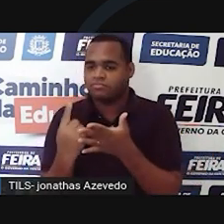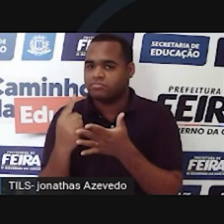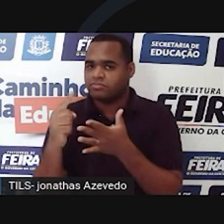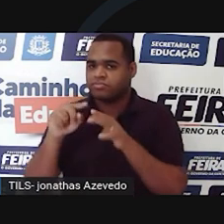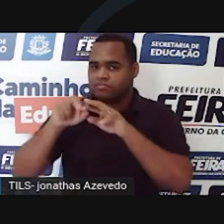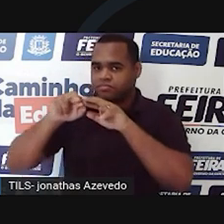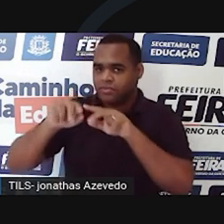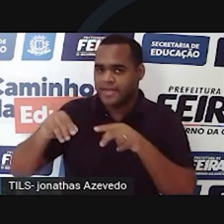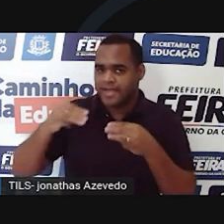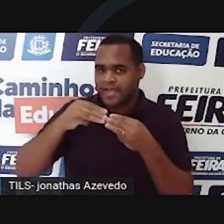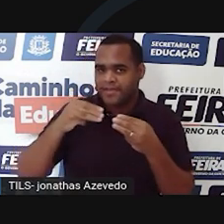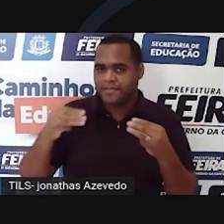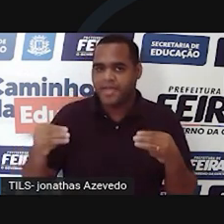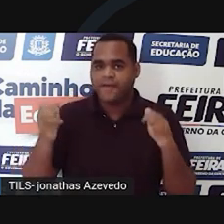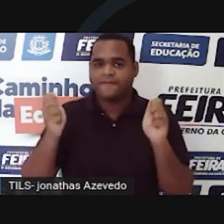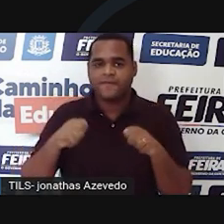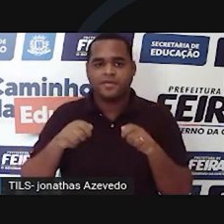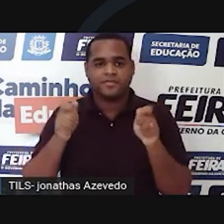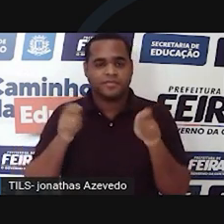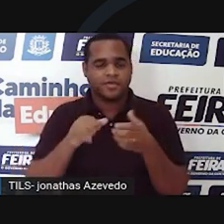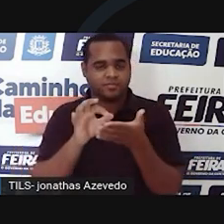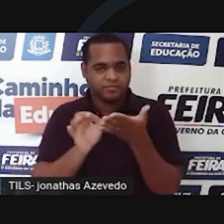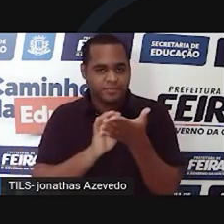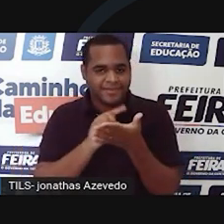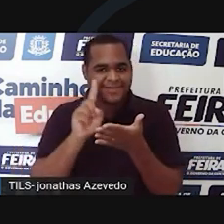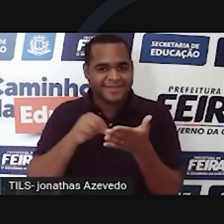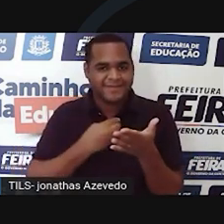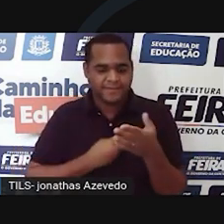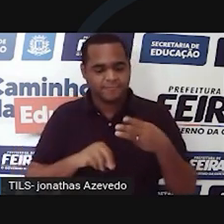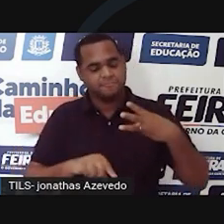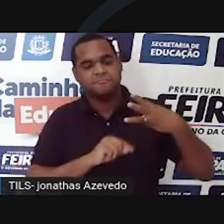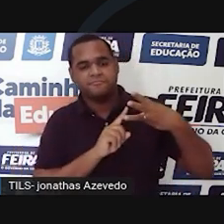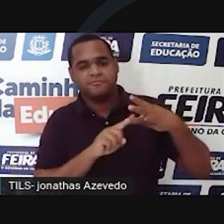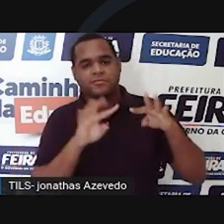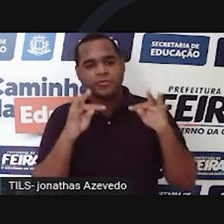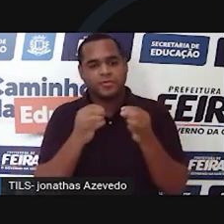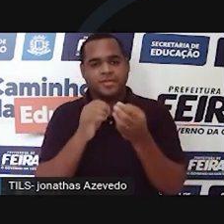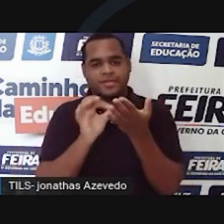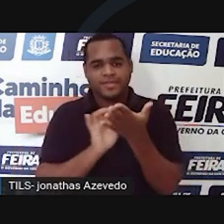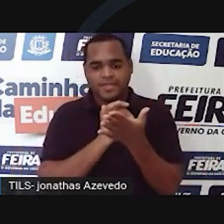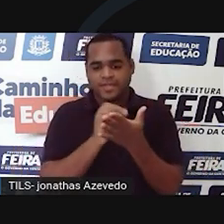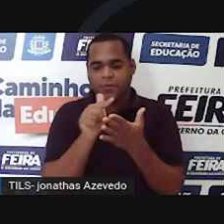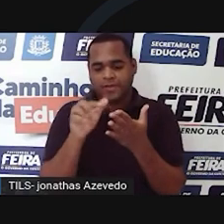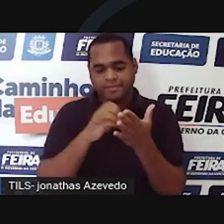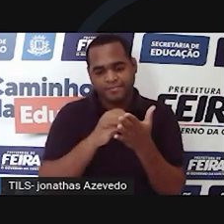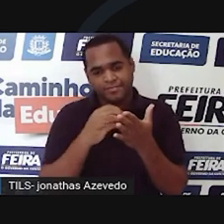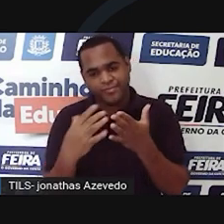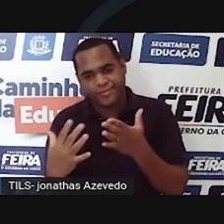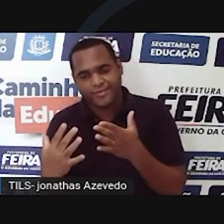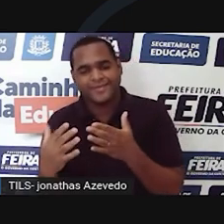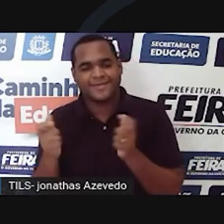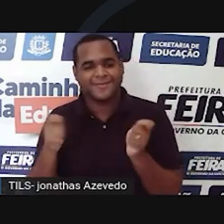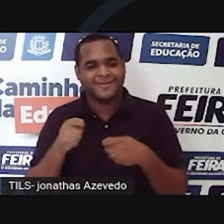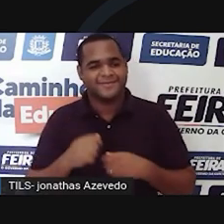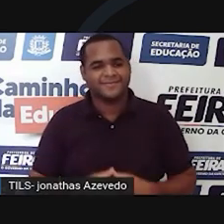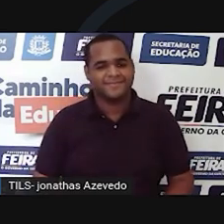morfológicas e funcionais dos organismos vivos. E todas as células surgem de outra pré-existente.